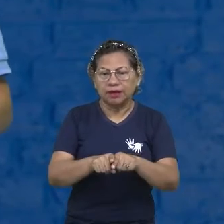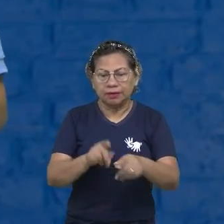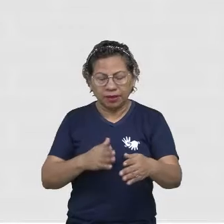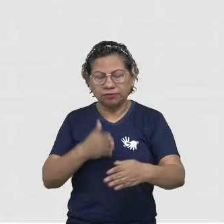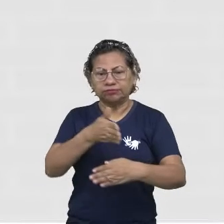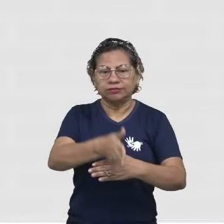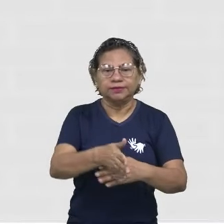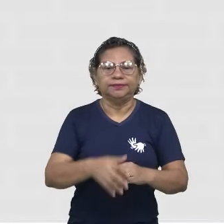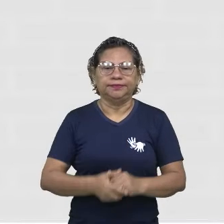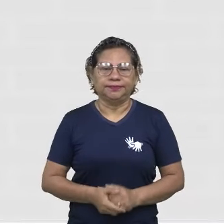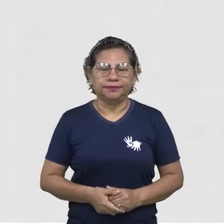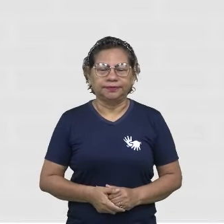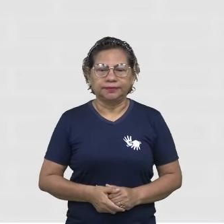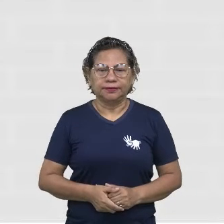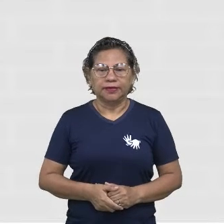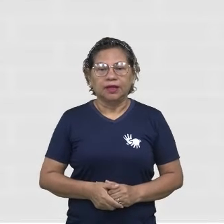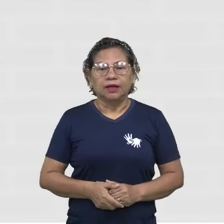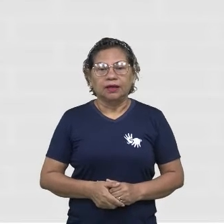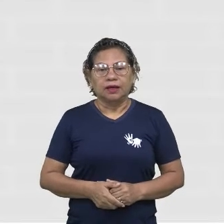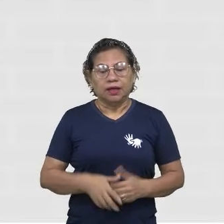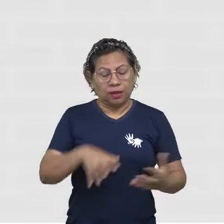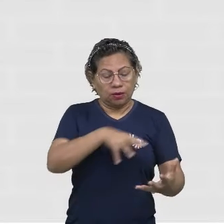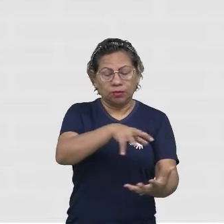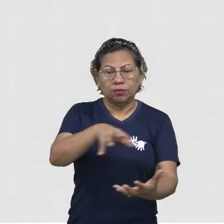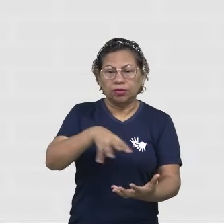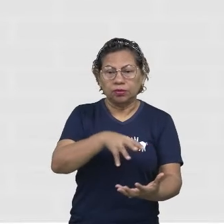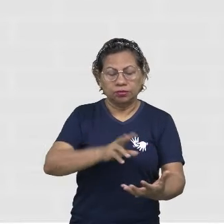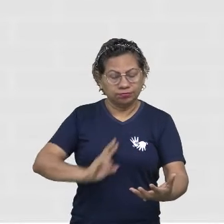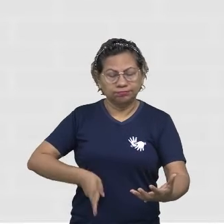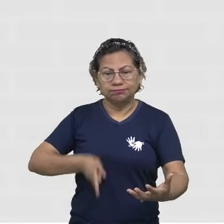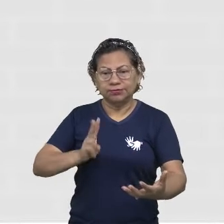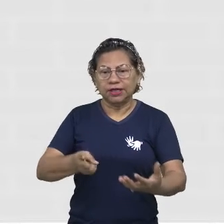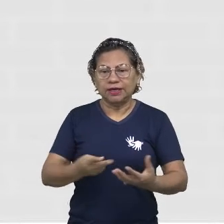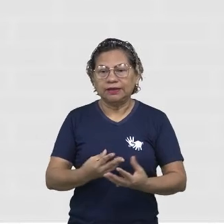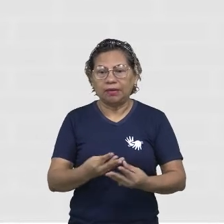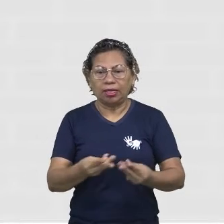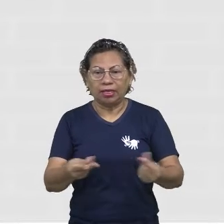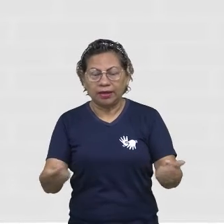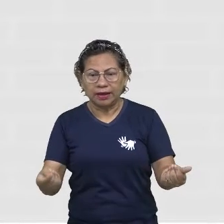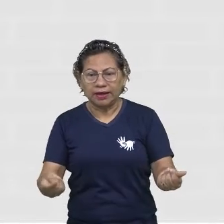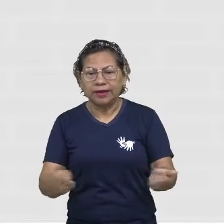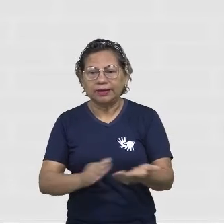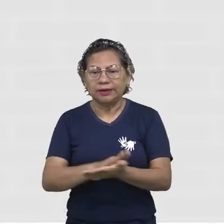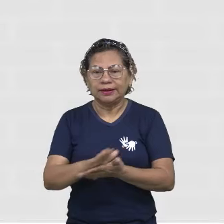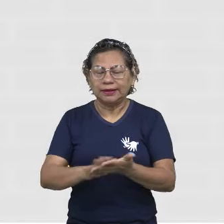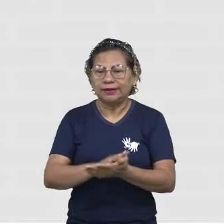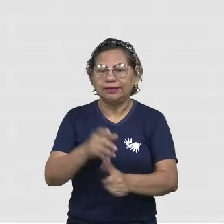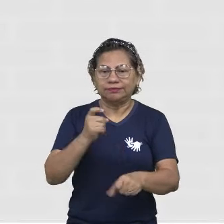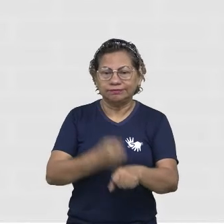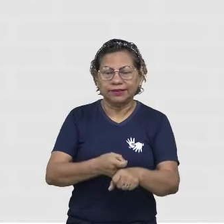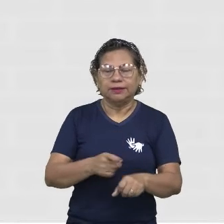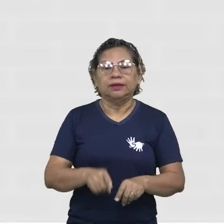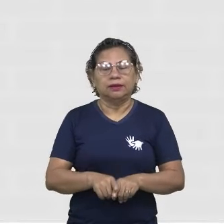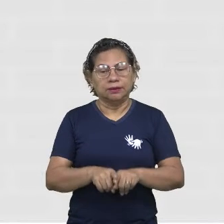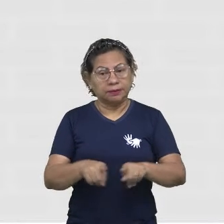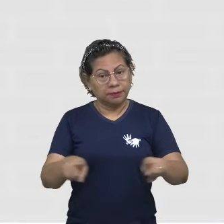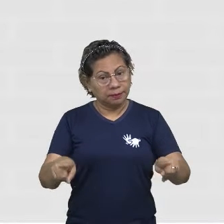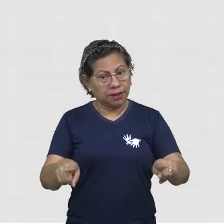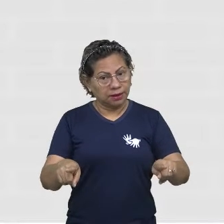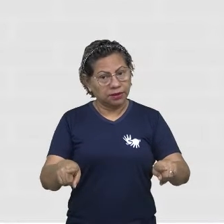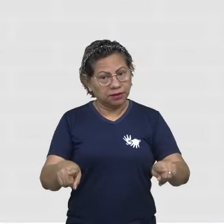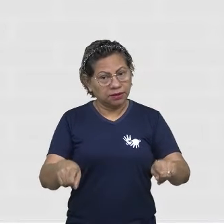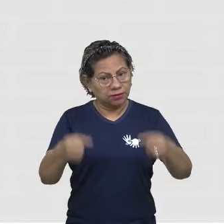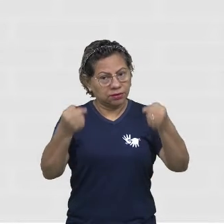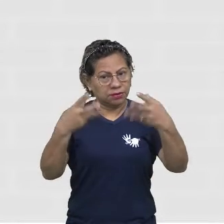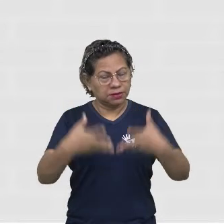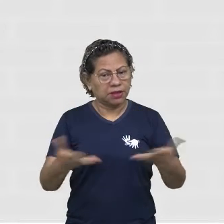vamos ver, em um mundo cada vez mais líquido, nada mais sólido que o careta. Isso que eu acabei de falar